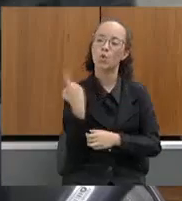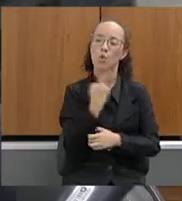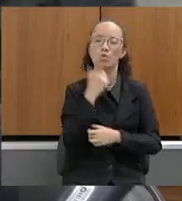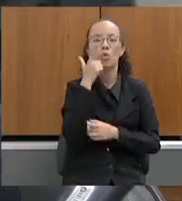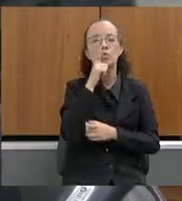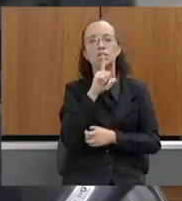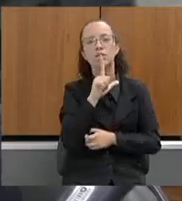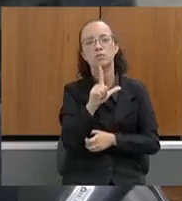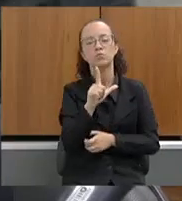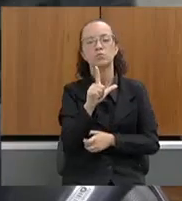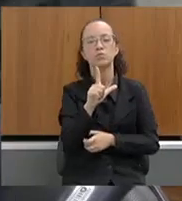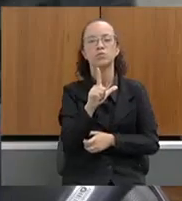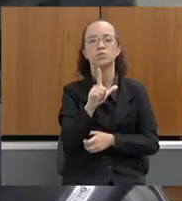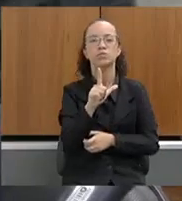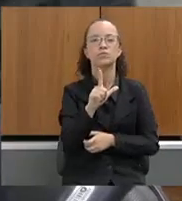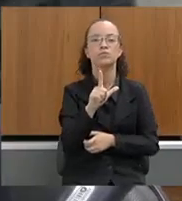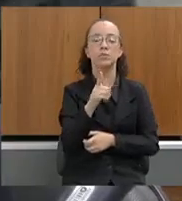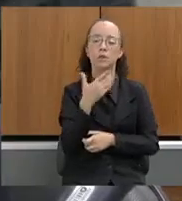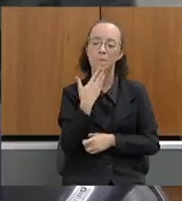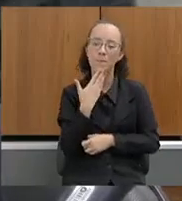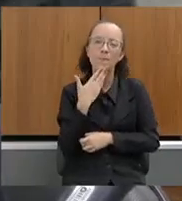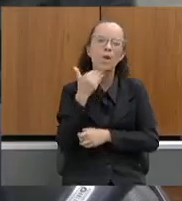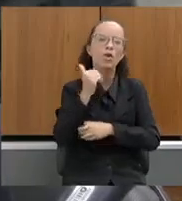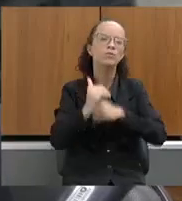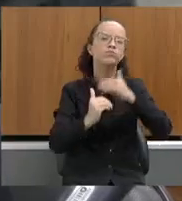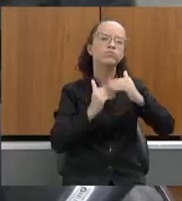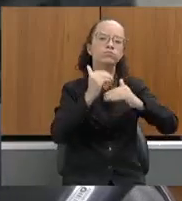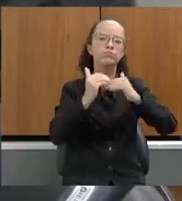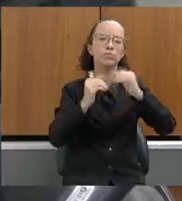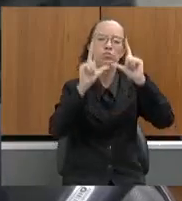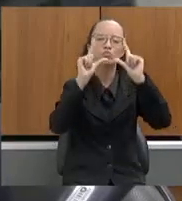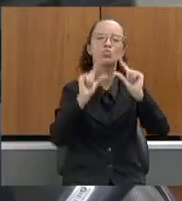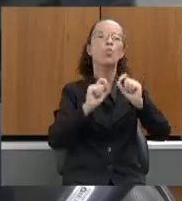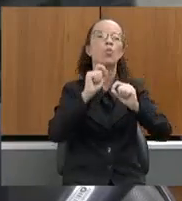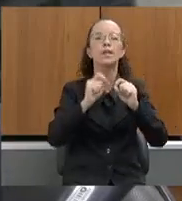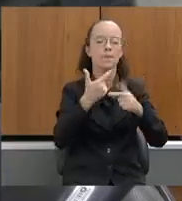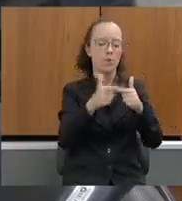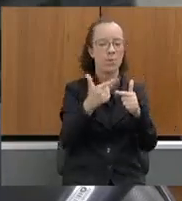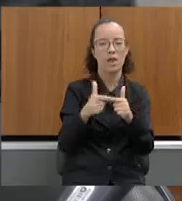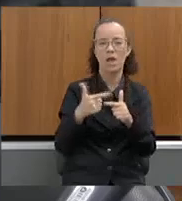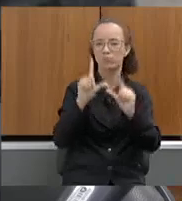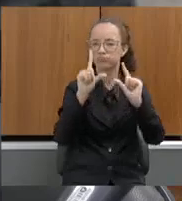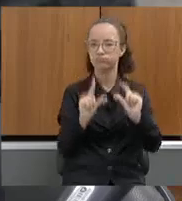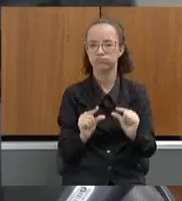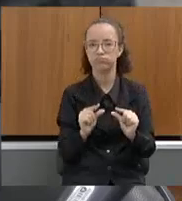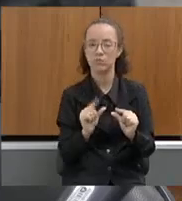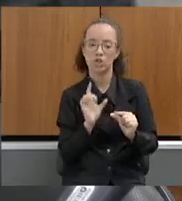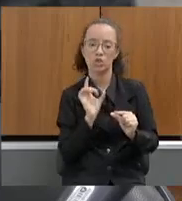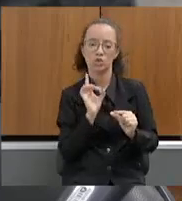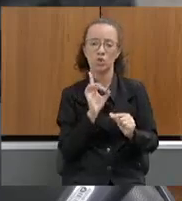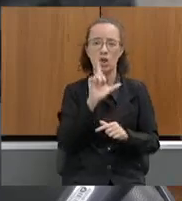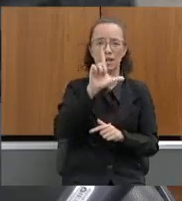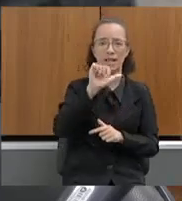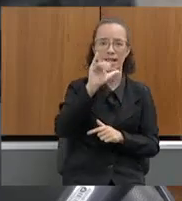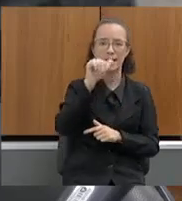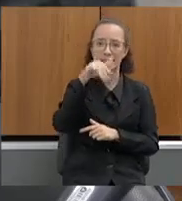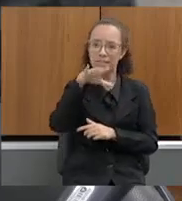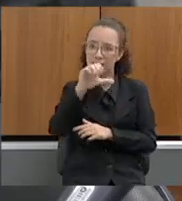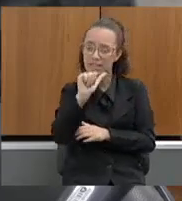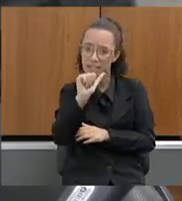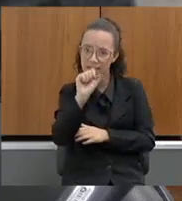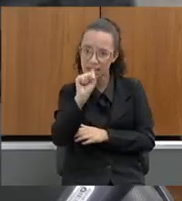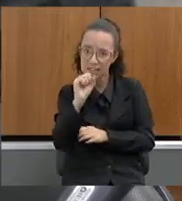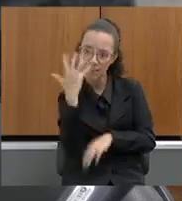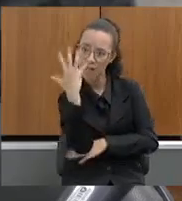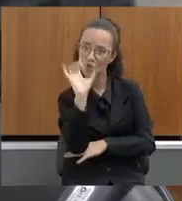dessa forma, melhorar e minimizar as situações, não só das licenças ambientais, que a